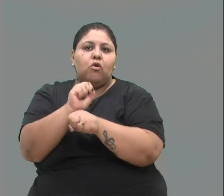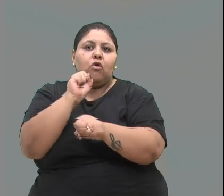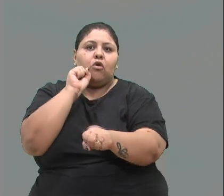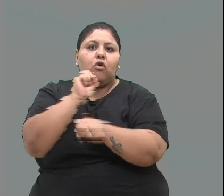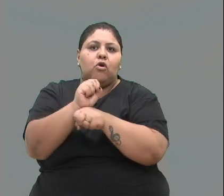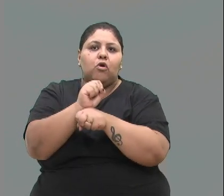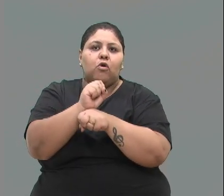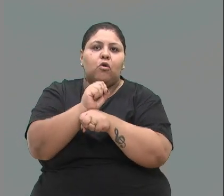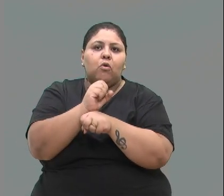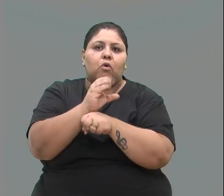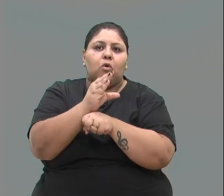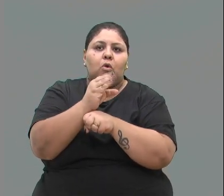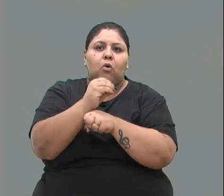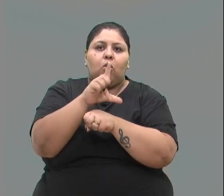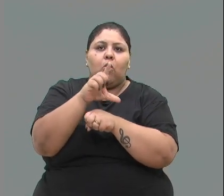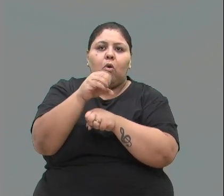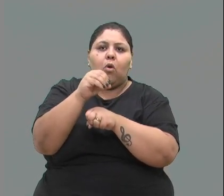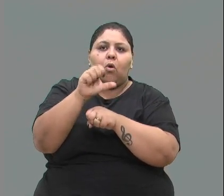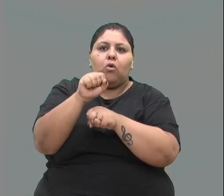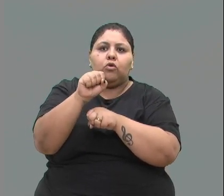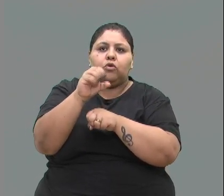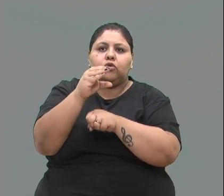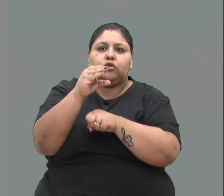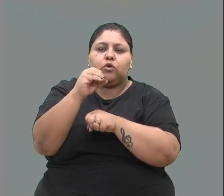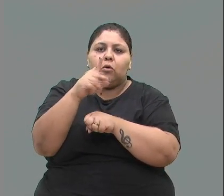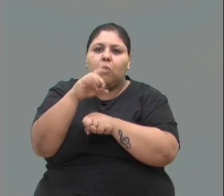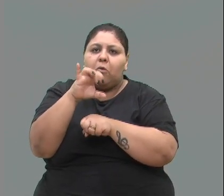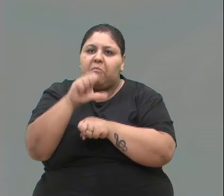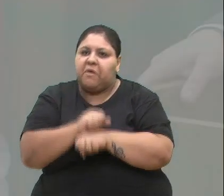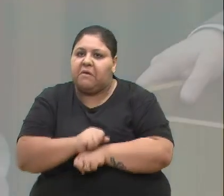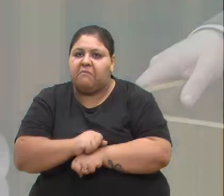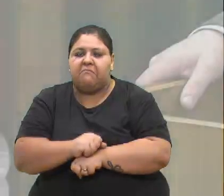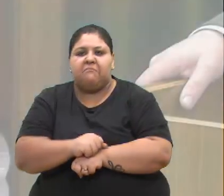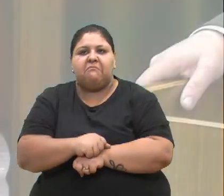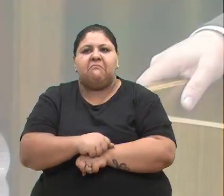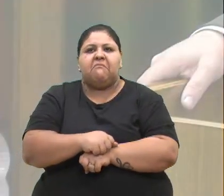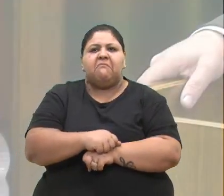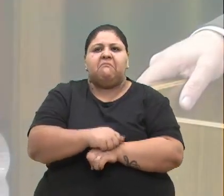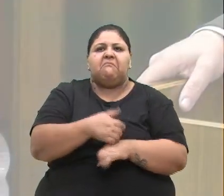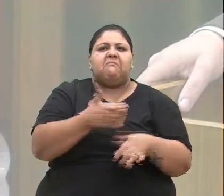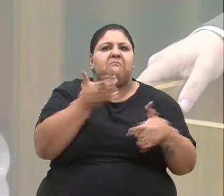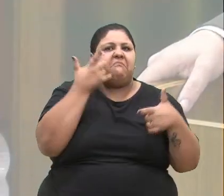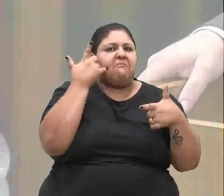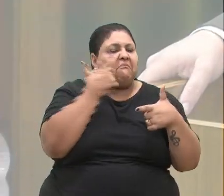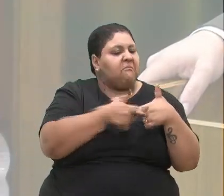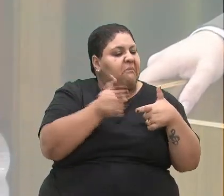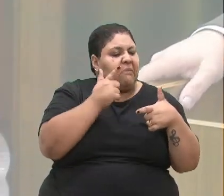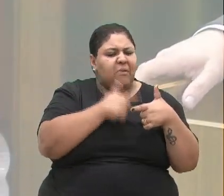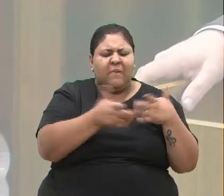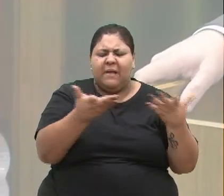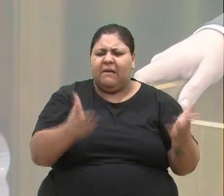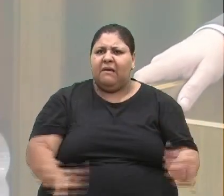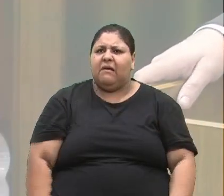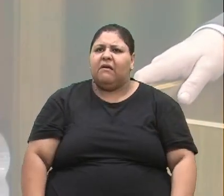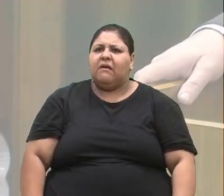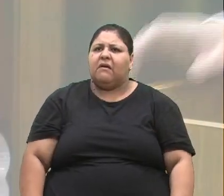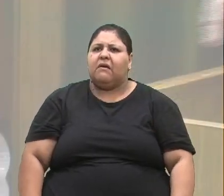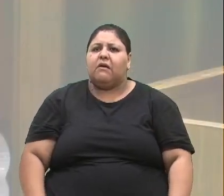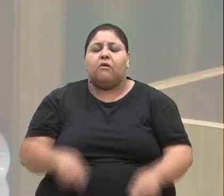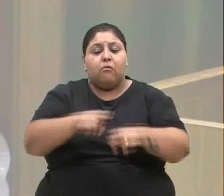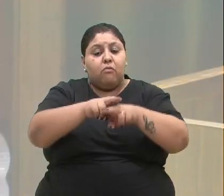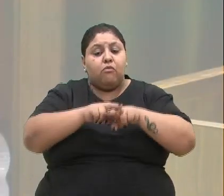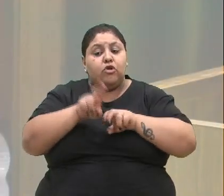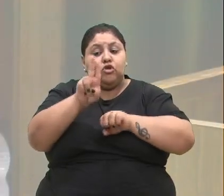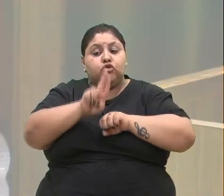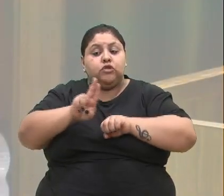colonoscopia, uma lástima. E eu não gosto de falar problemas sem propostas e soluções. Por isso que eu estou usando a